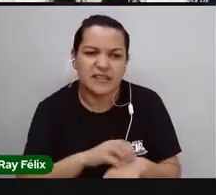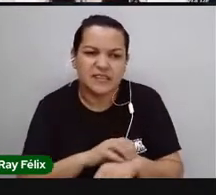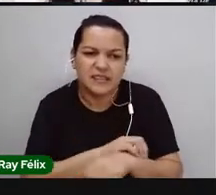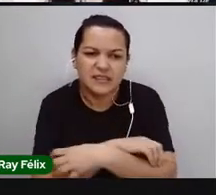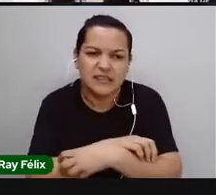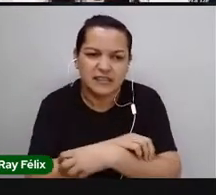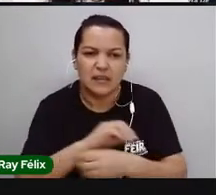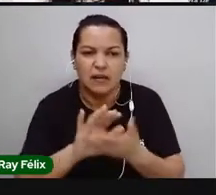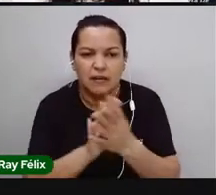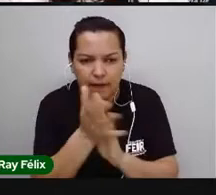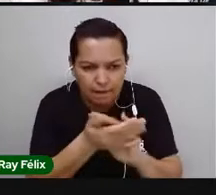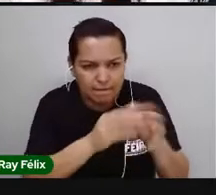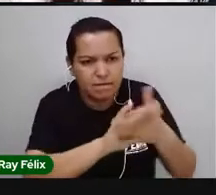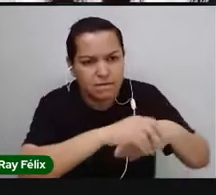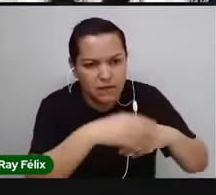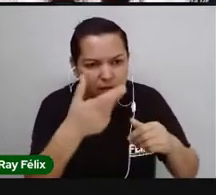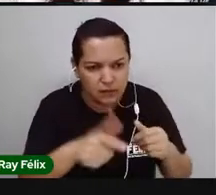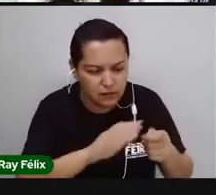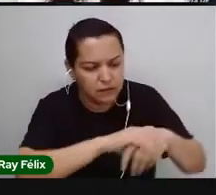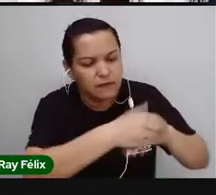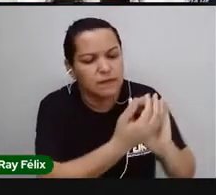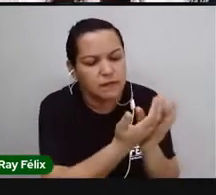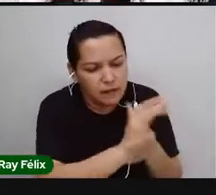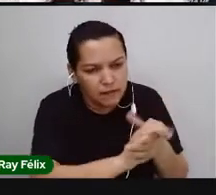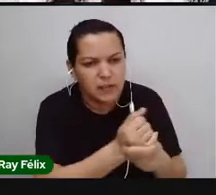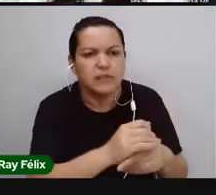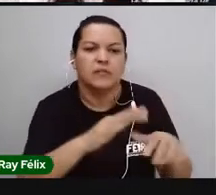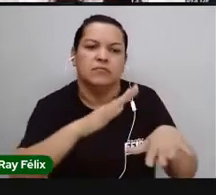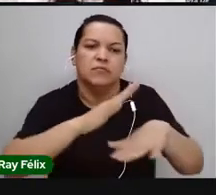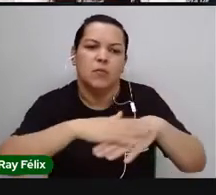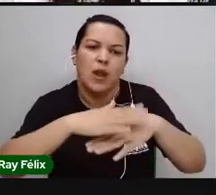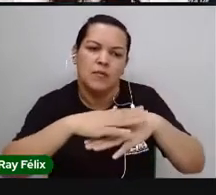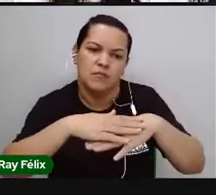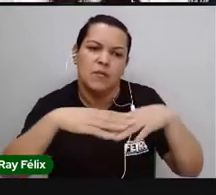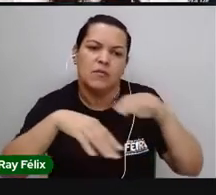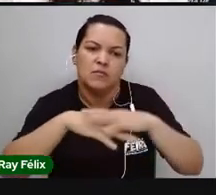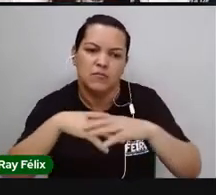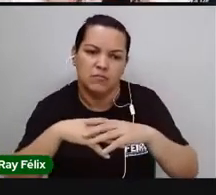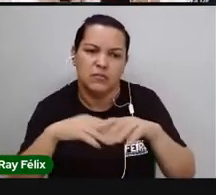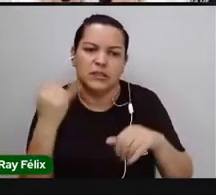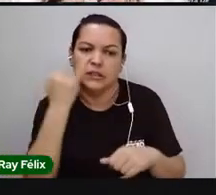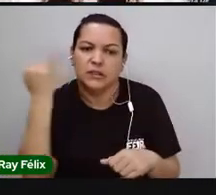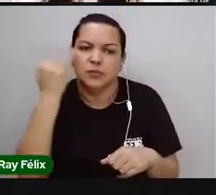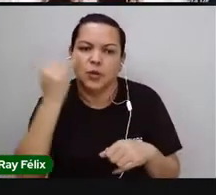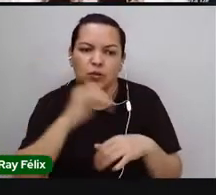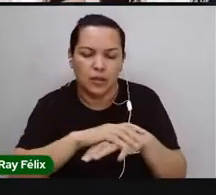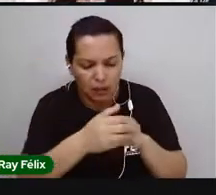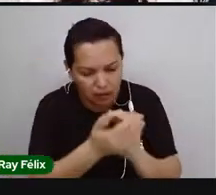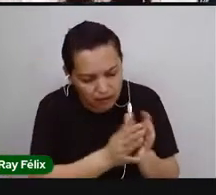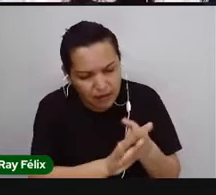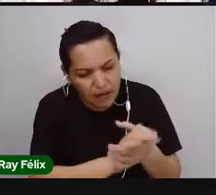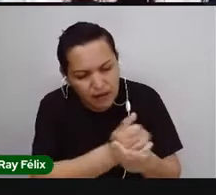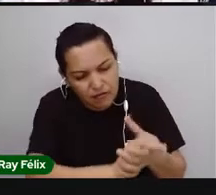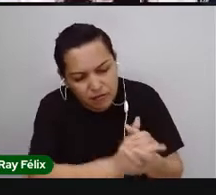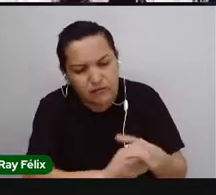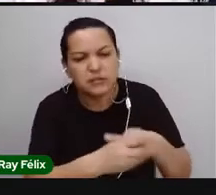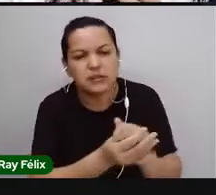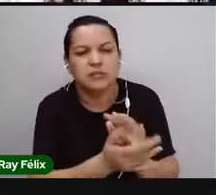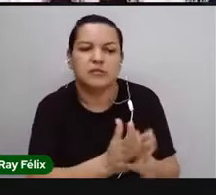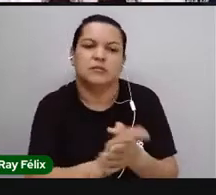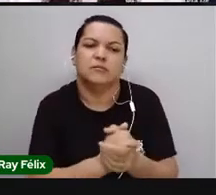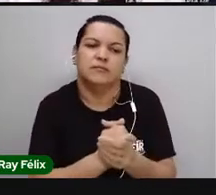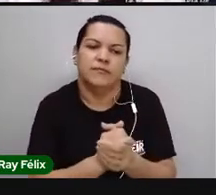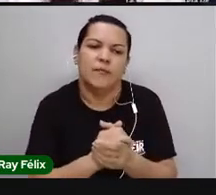lavar, lavar as mãos. A gente ouviu muito falar sobre lavar as mãos, né? E hoje a gente vai entender um pouquinho mais